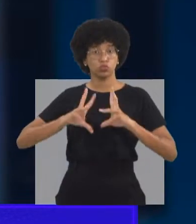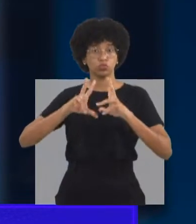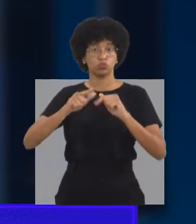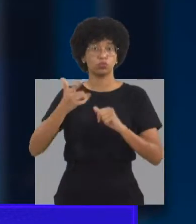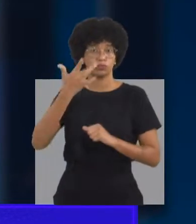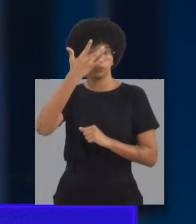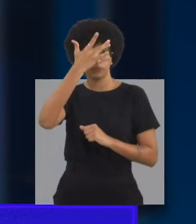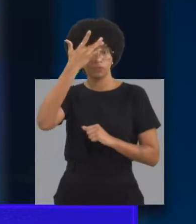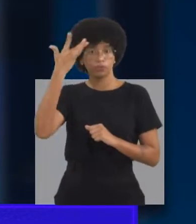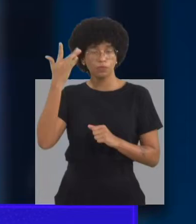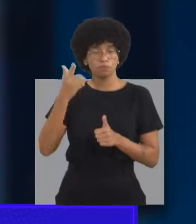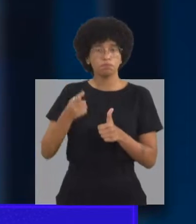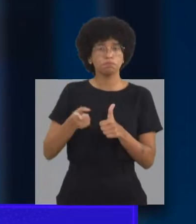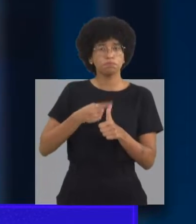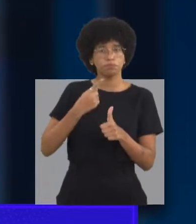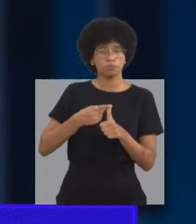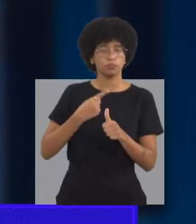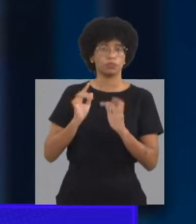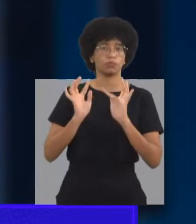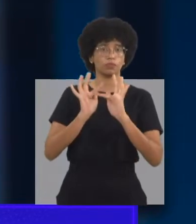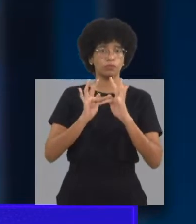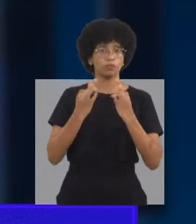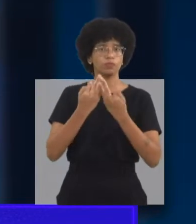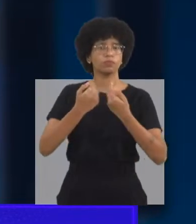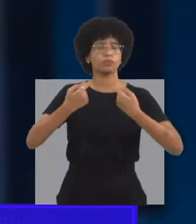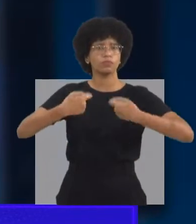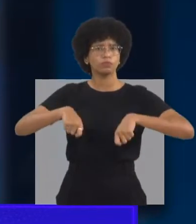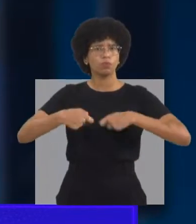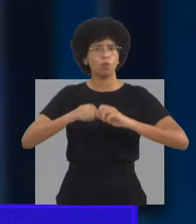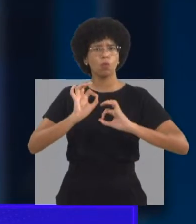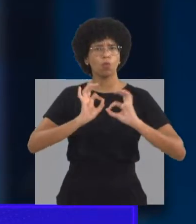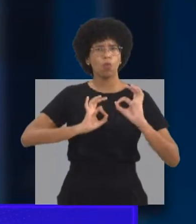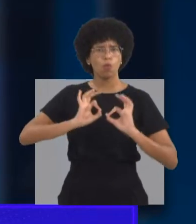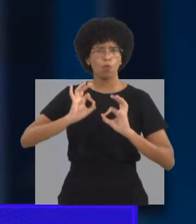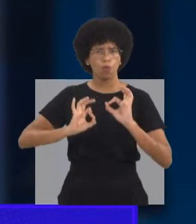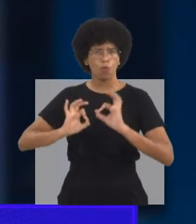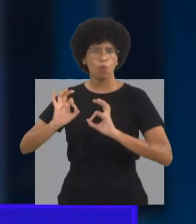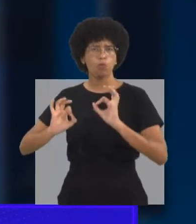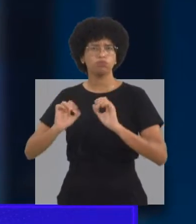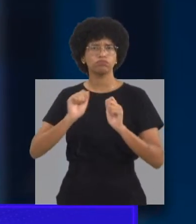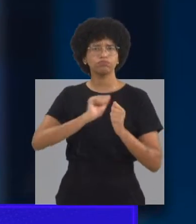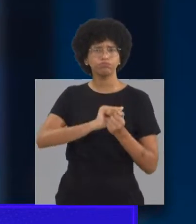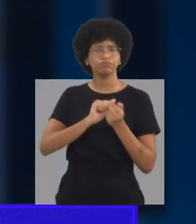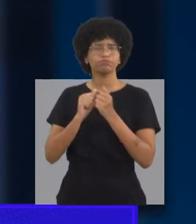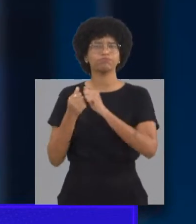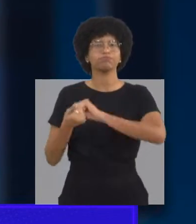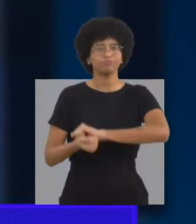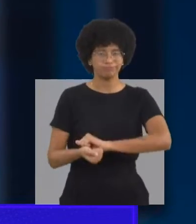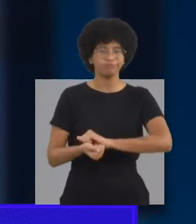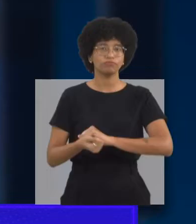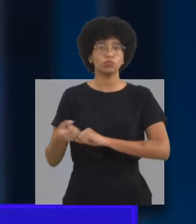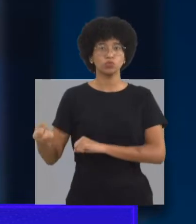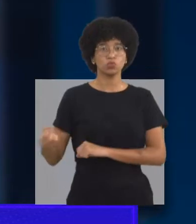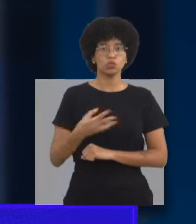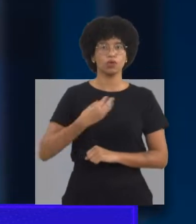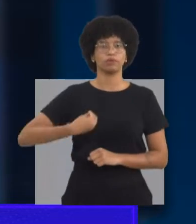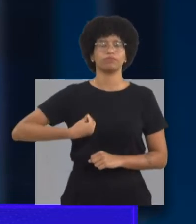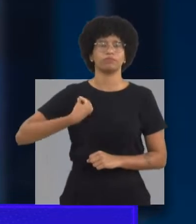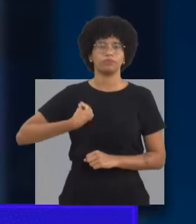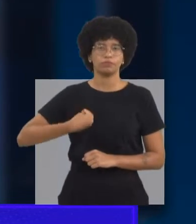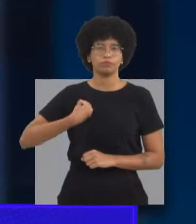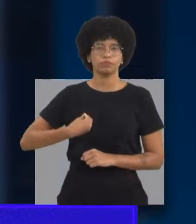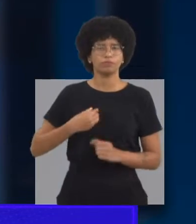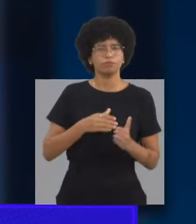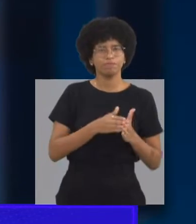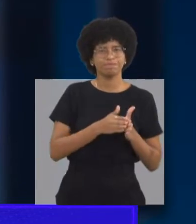mundo. No primeiro momento, as famílias precisaram se organizar, se adaptar a essa nova realidade.